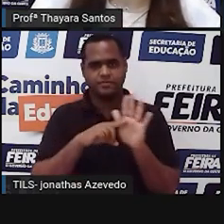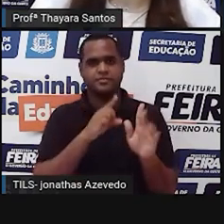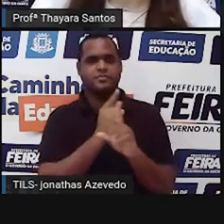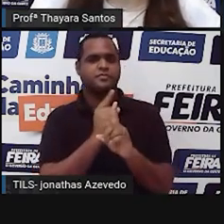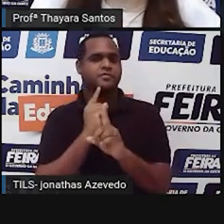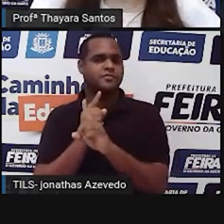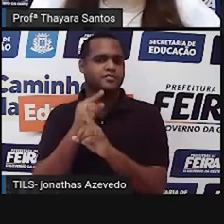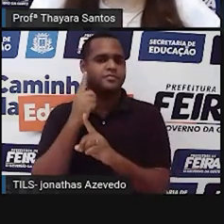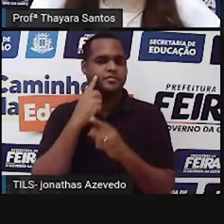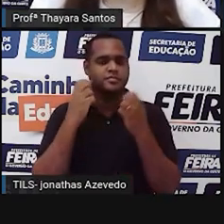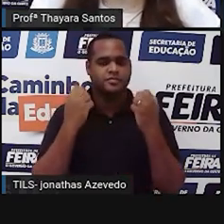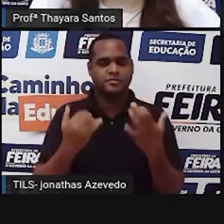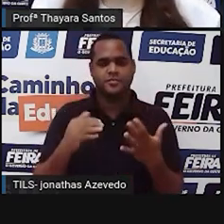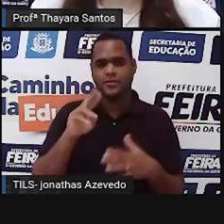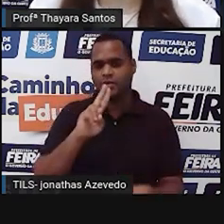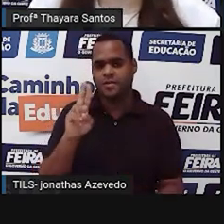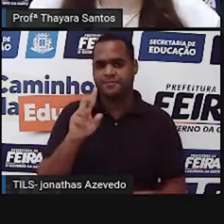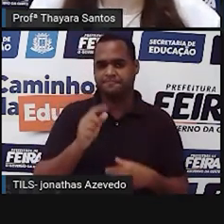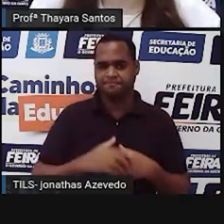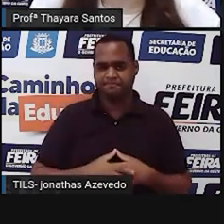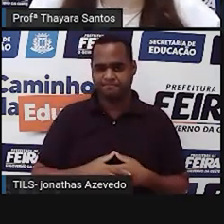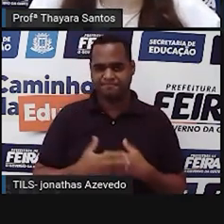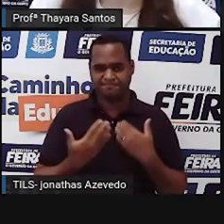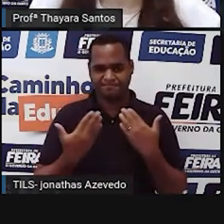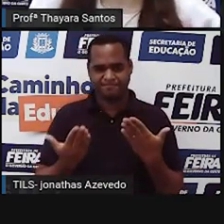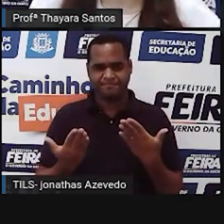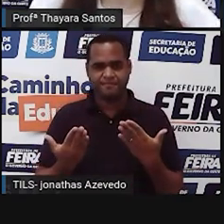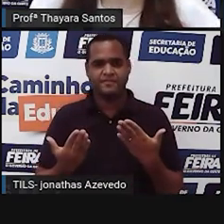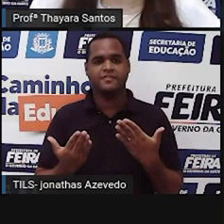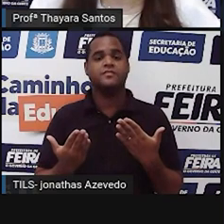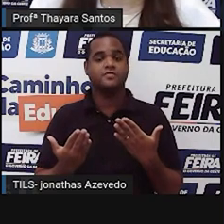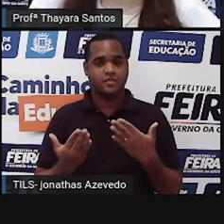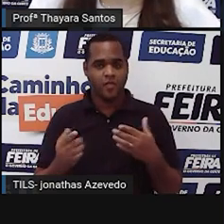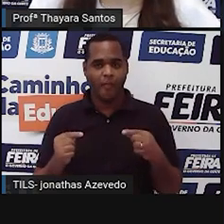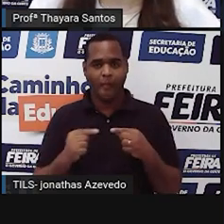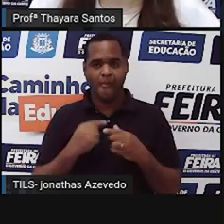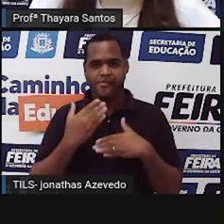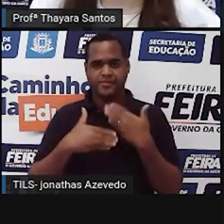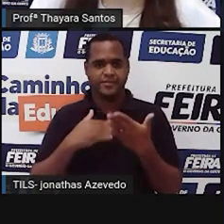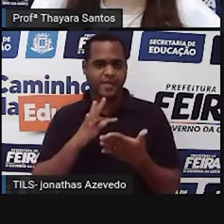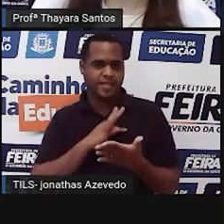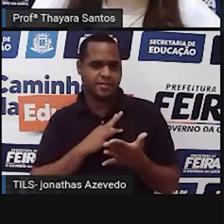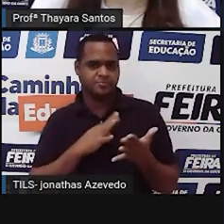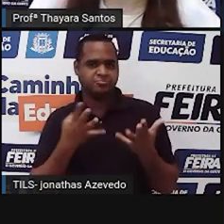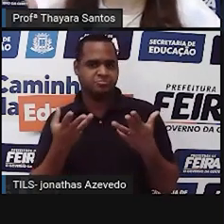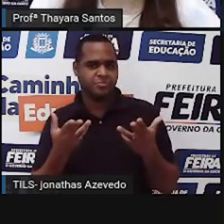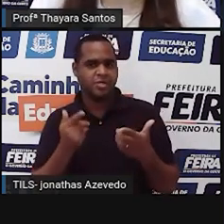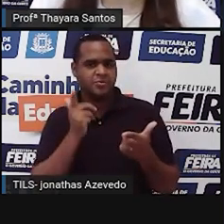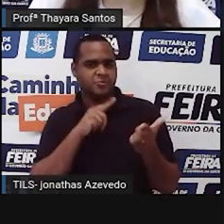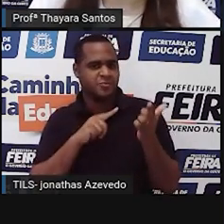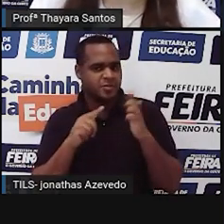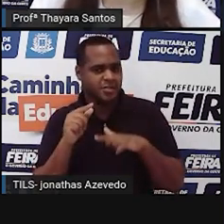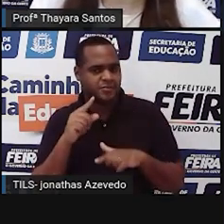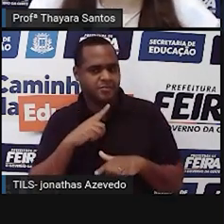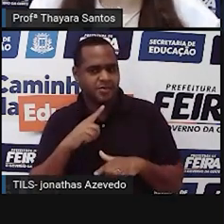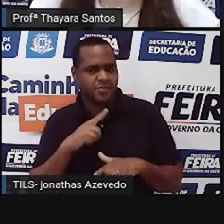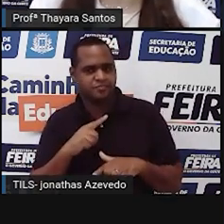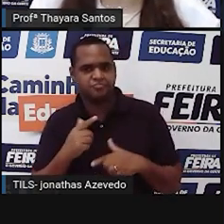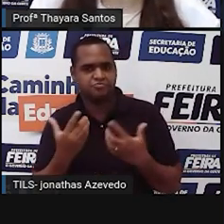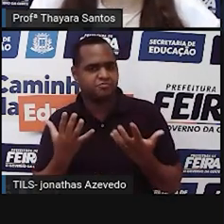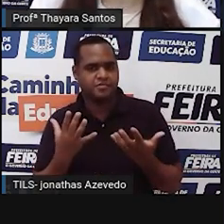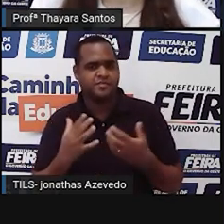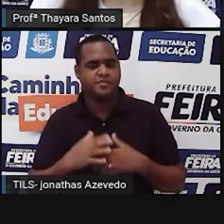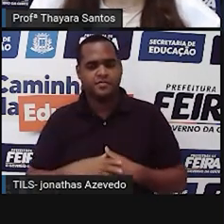método, a gente vai encontrar isso aí que eu trouxe para vocês. Método é um procedimento, é uma técnica ou meio de fazer alguma